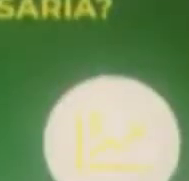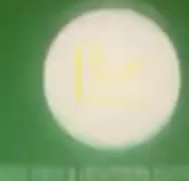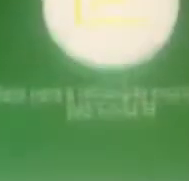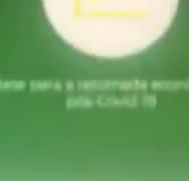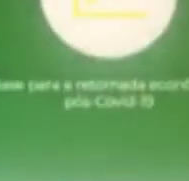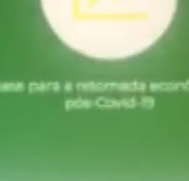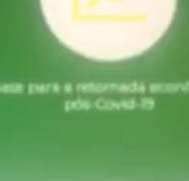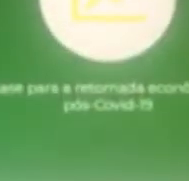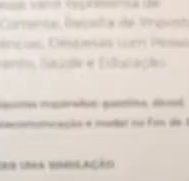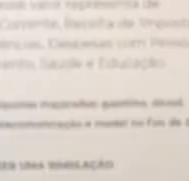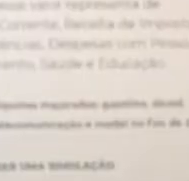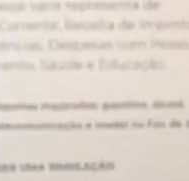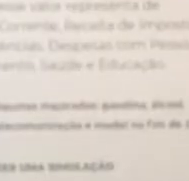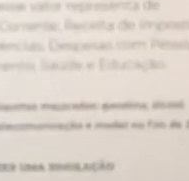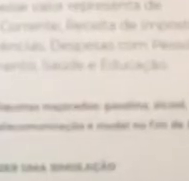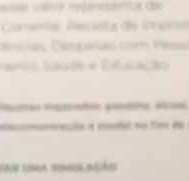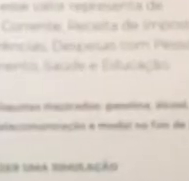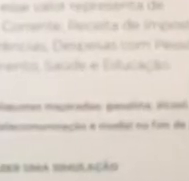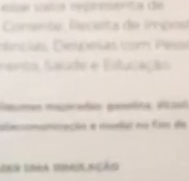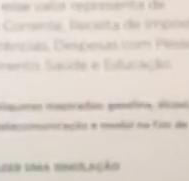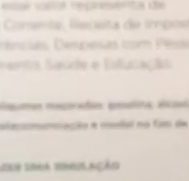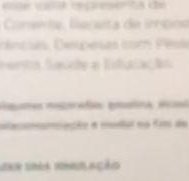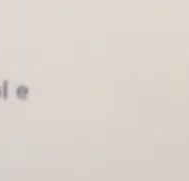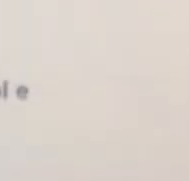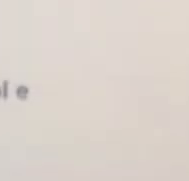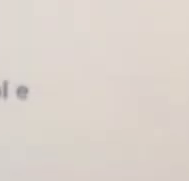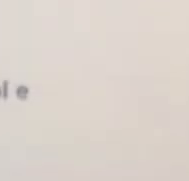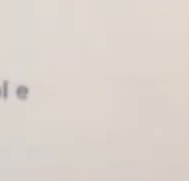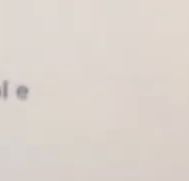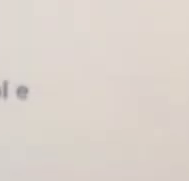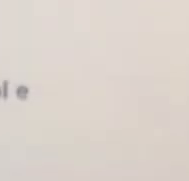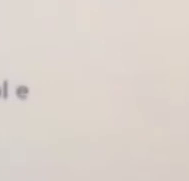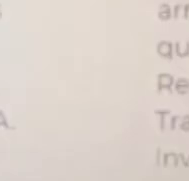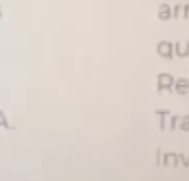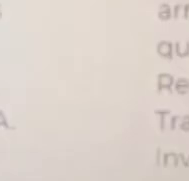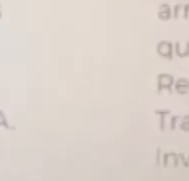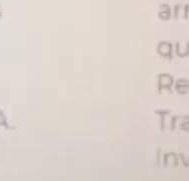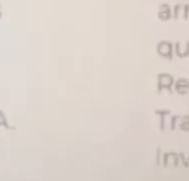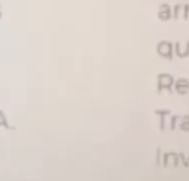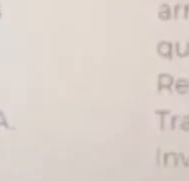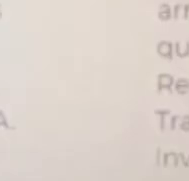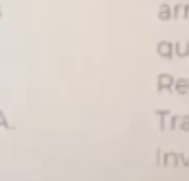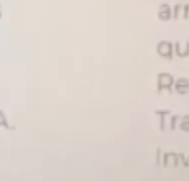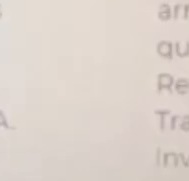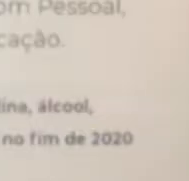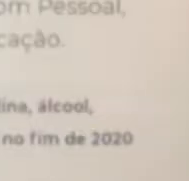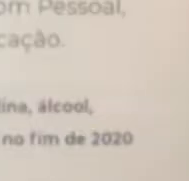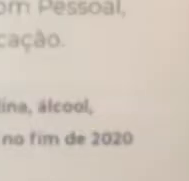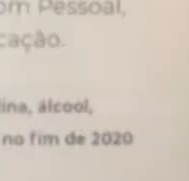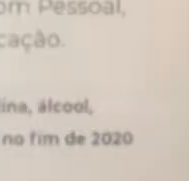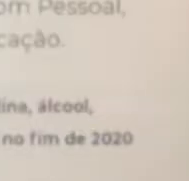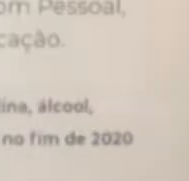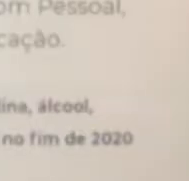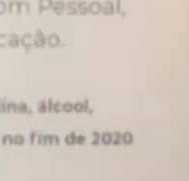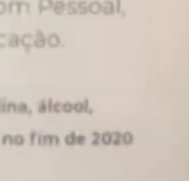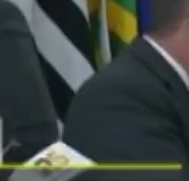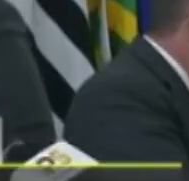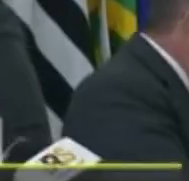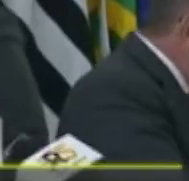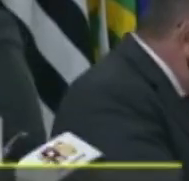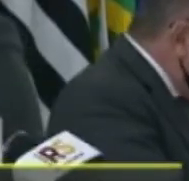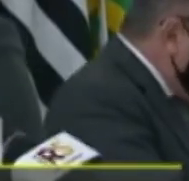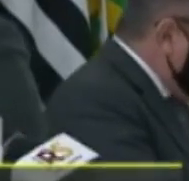mudanças no ICMS em diferentes orçamentos, como das famílias, de motoristas de aplicativo e das prefeituras.